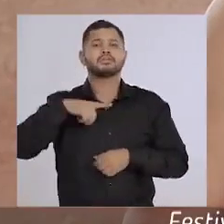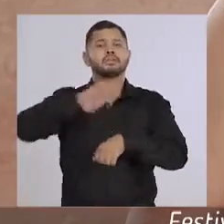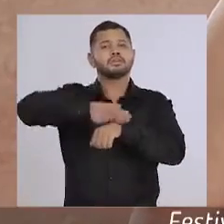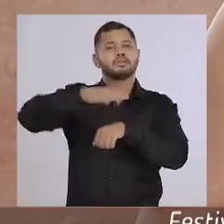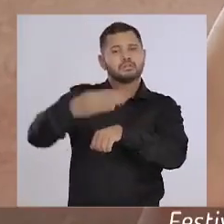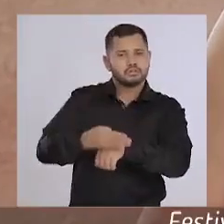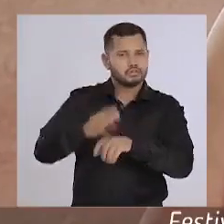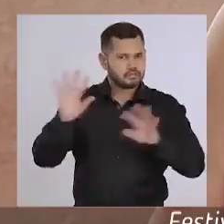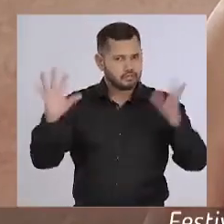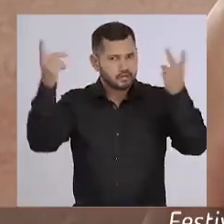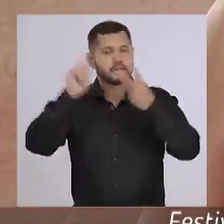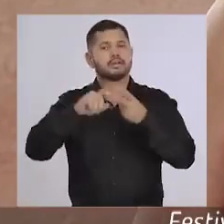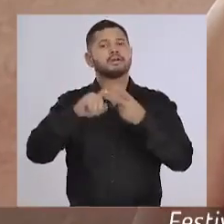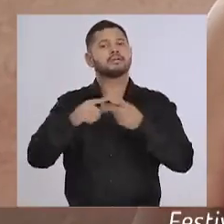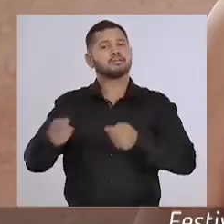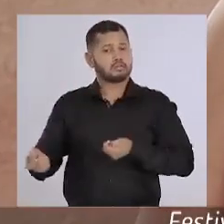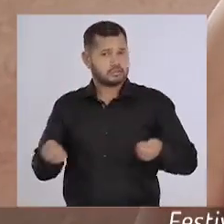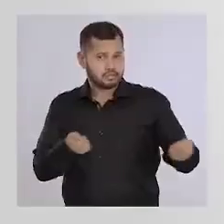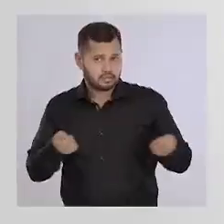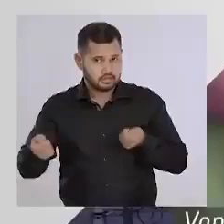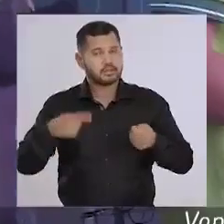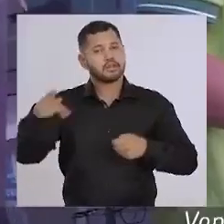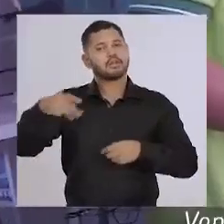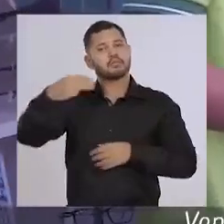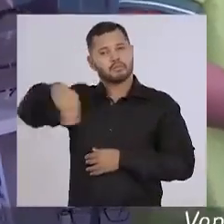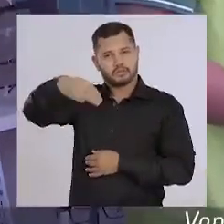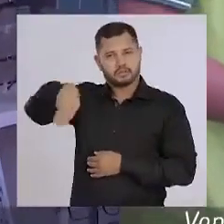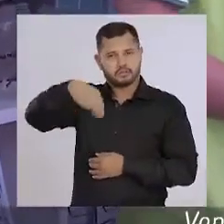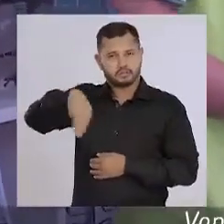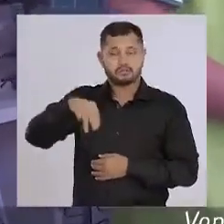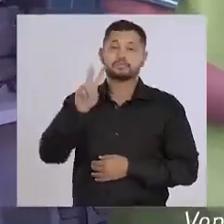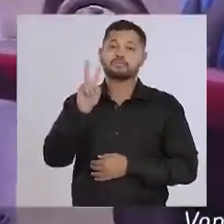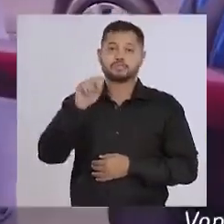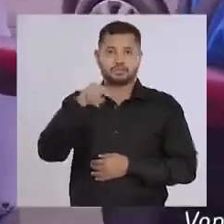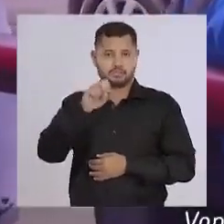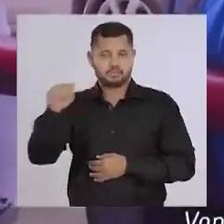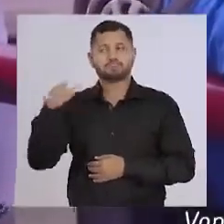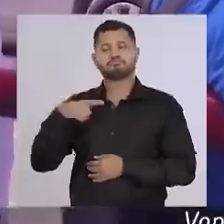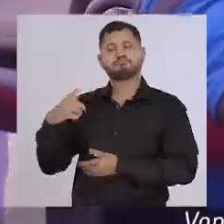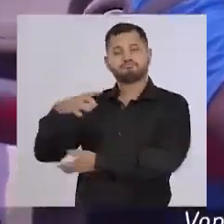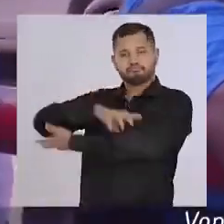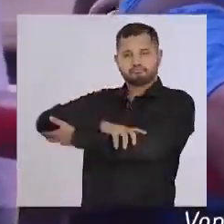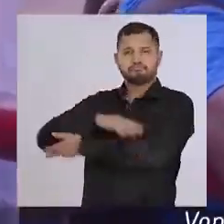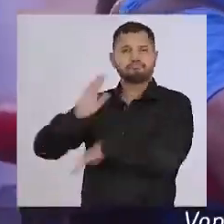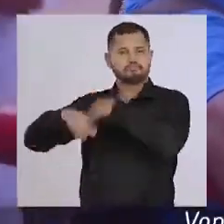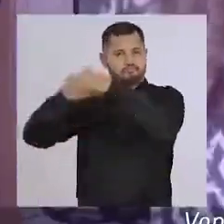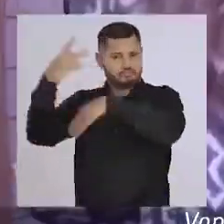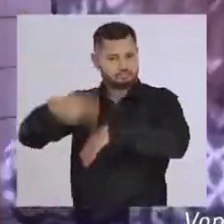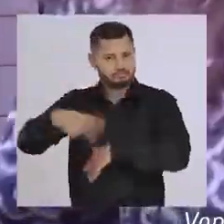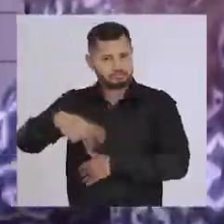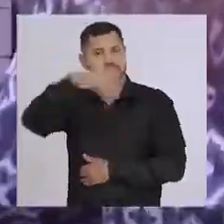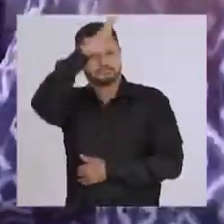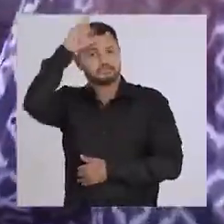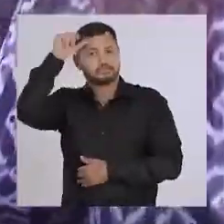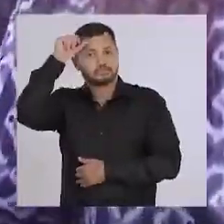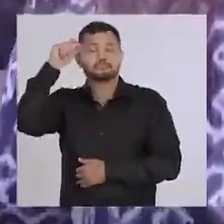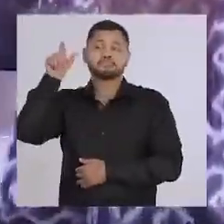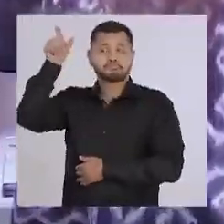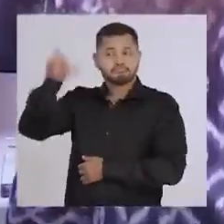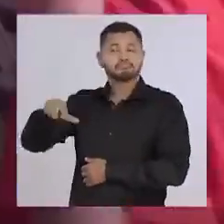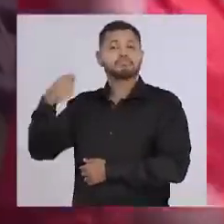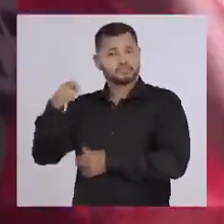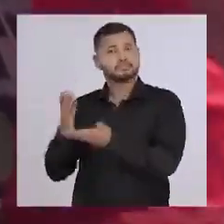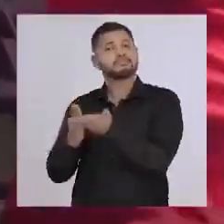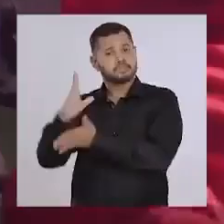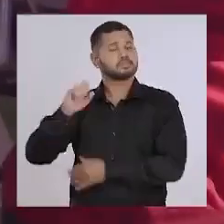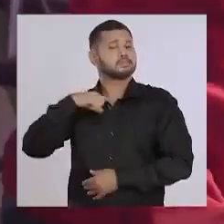Canção de Itacoatiara, Ciranda de Manacapuru. Vanessa tem sido uma parceira no desenvolvimento do Amazonas. Nós precisamos